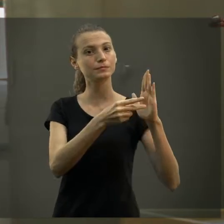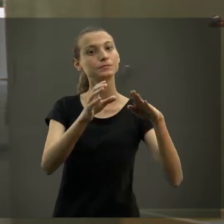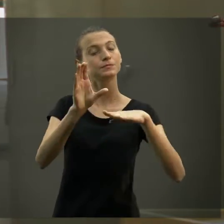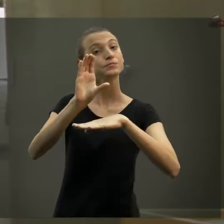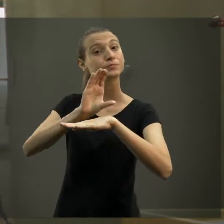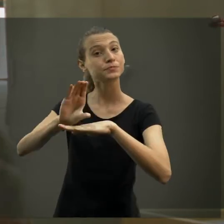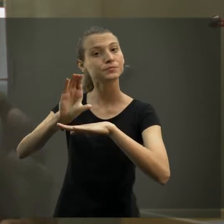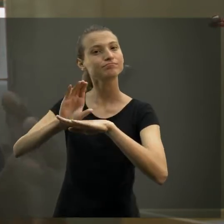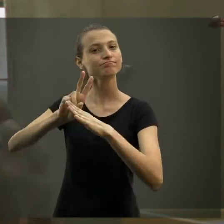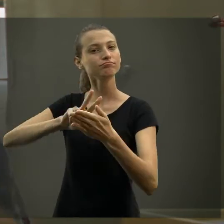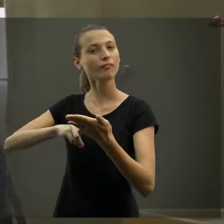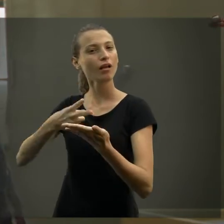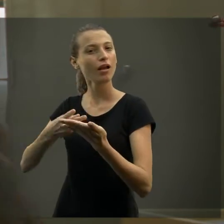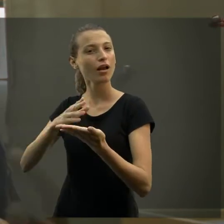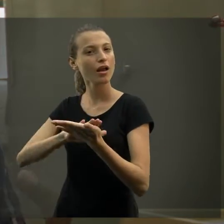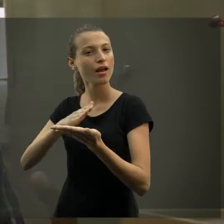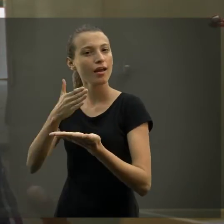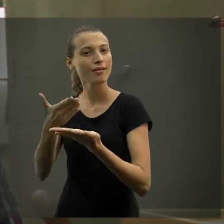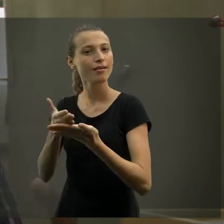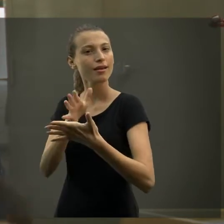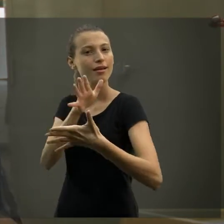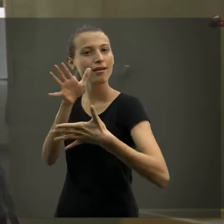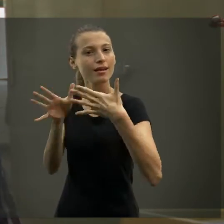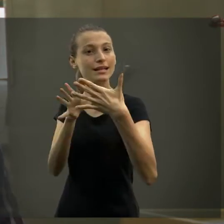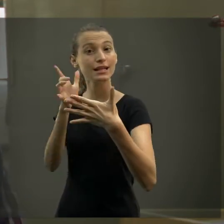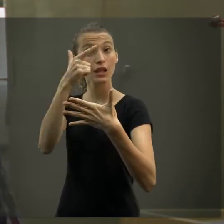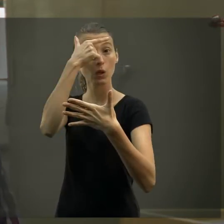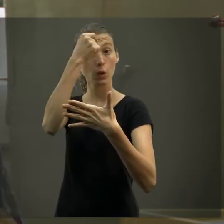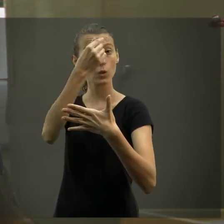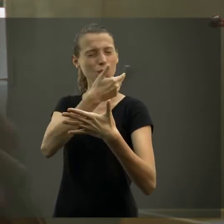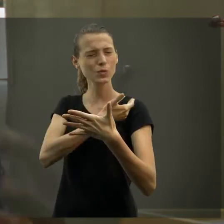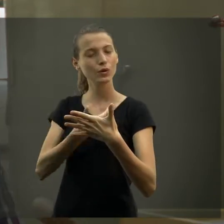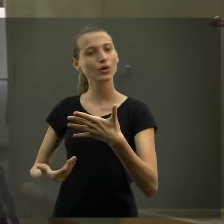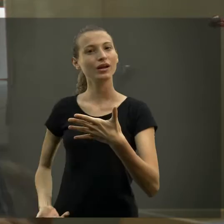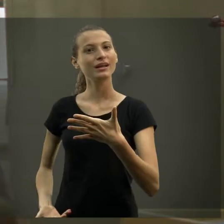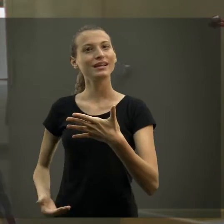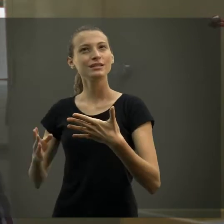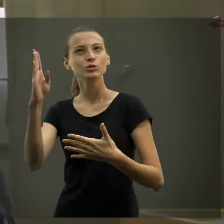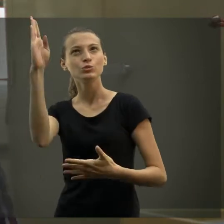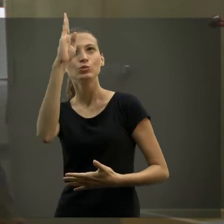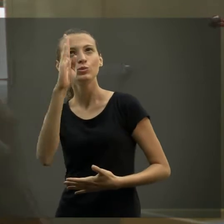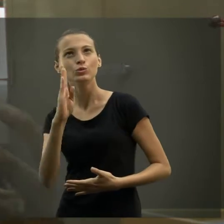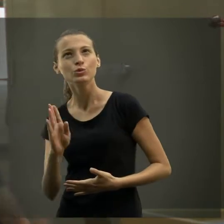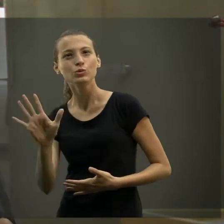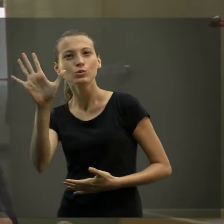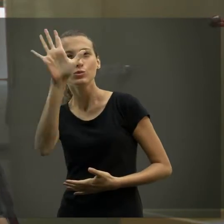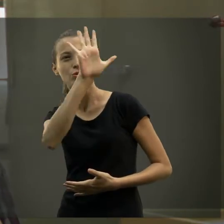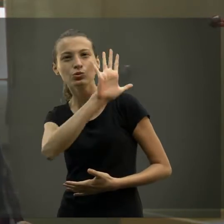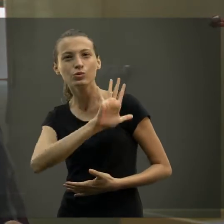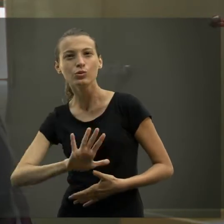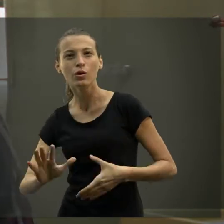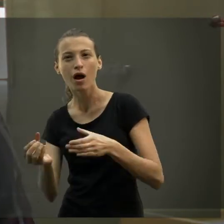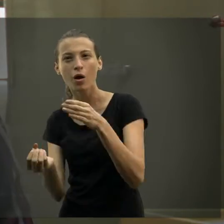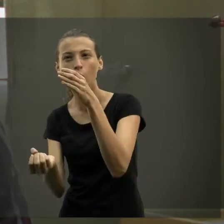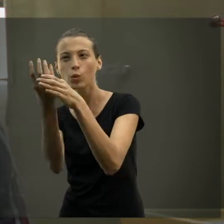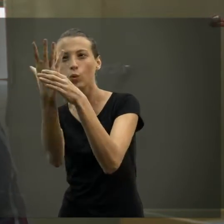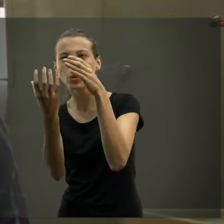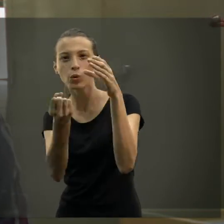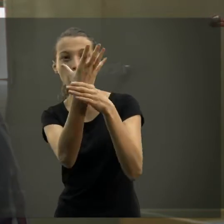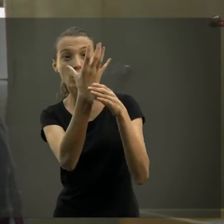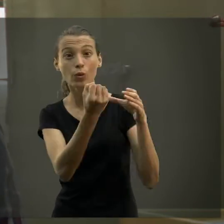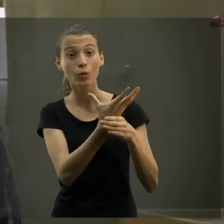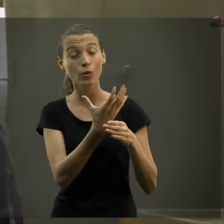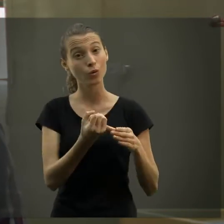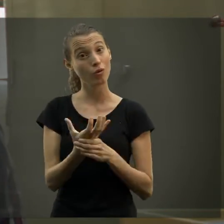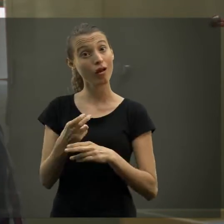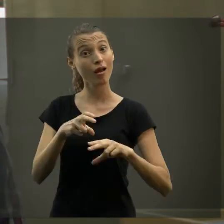ganhou um status social, a atividade ganhou um status social e um status profissional também, com a